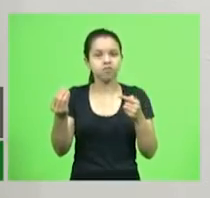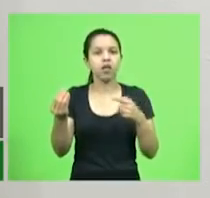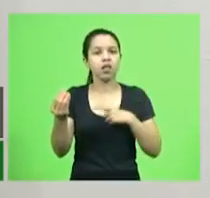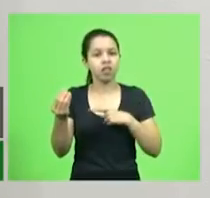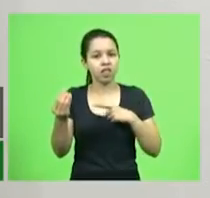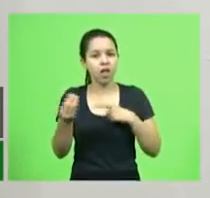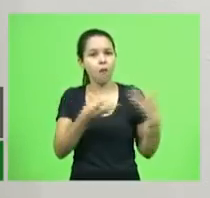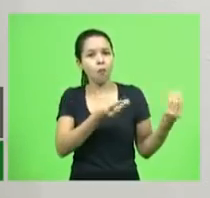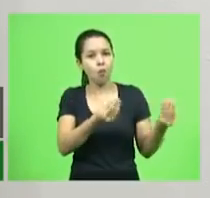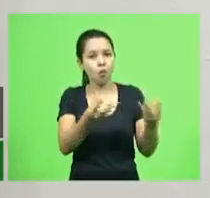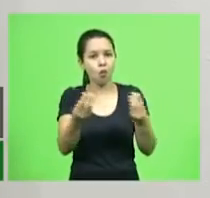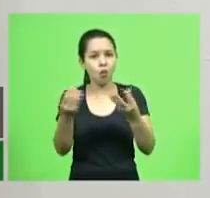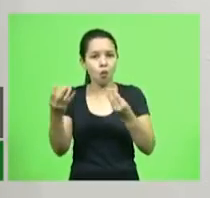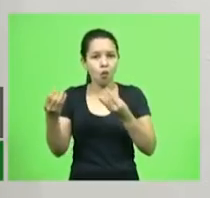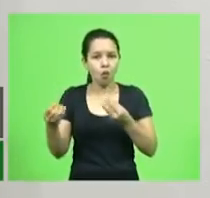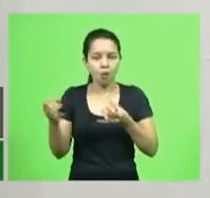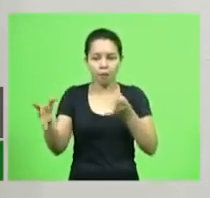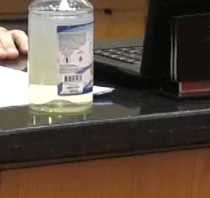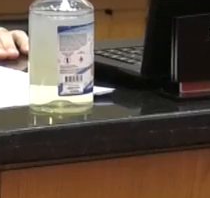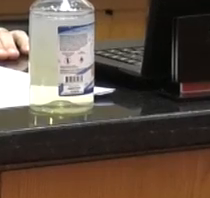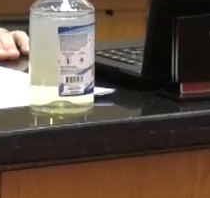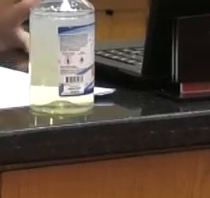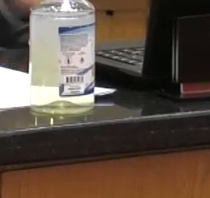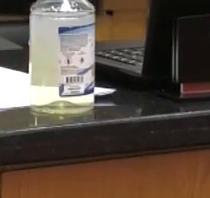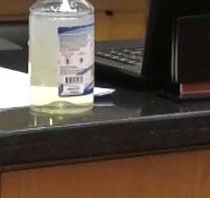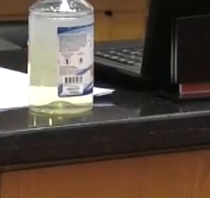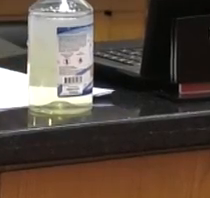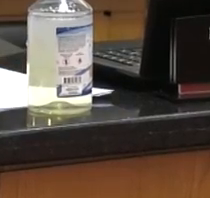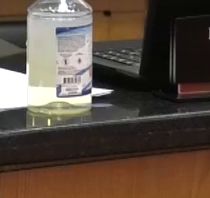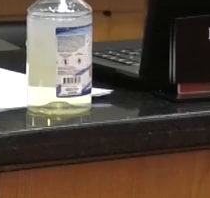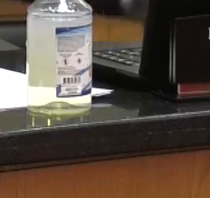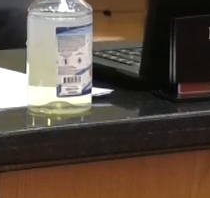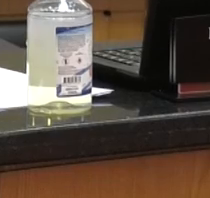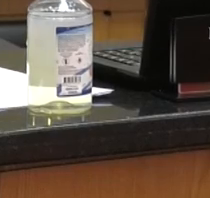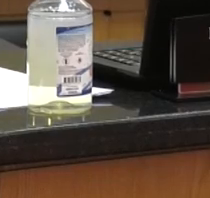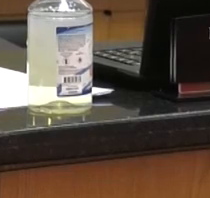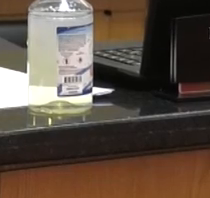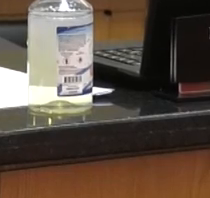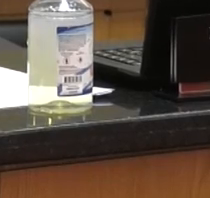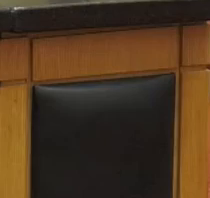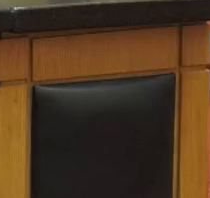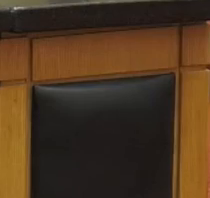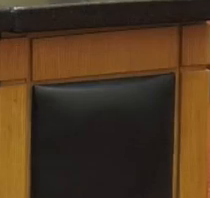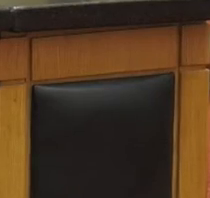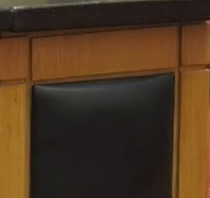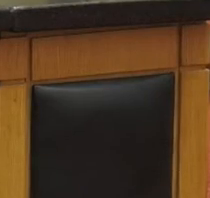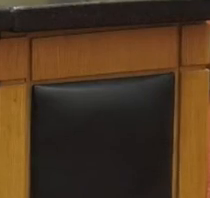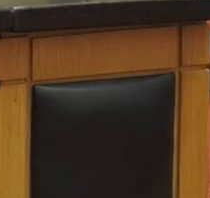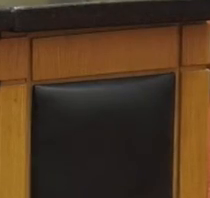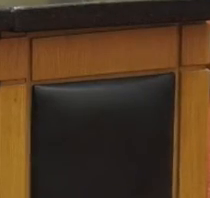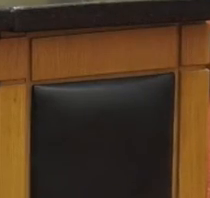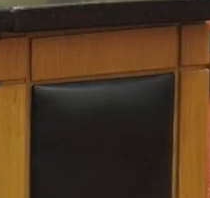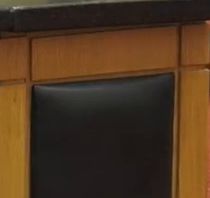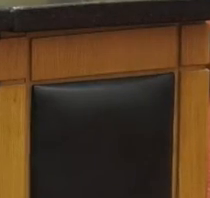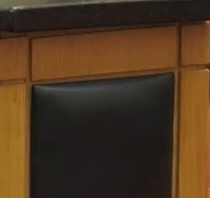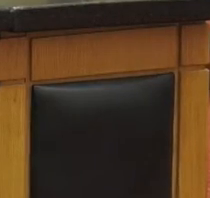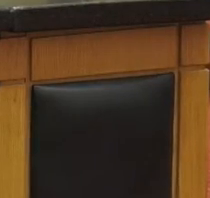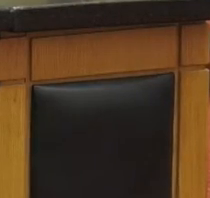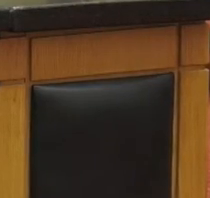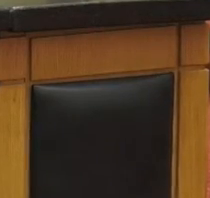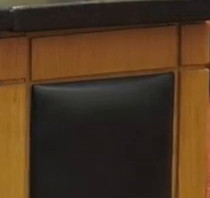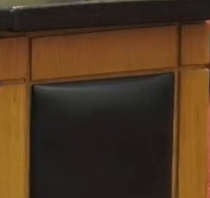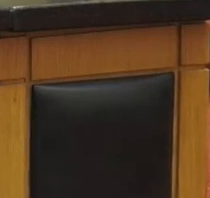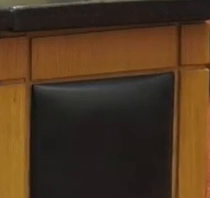centenas espalhadas por Santa Catarina. O deputado Valdir Cobalchini criticou a lentidão na concessão de licenças